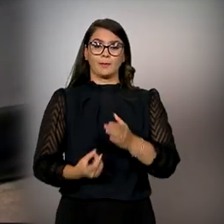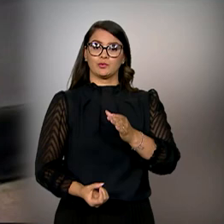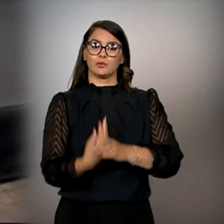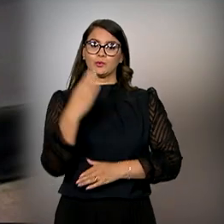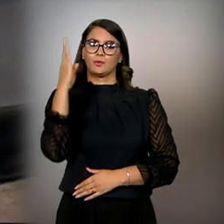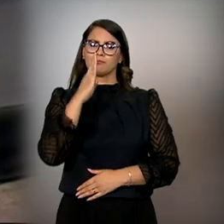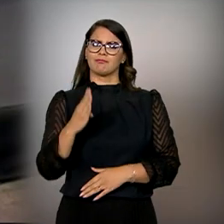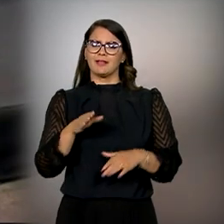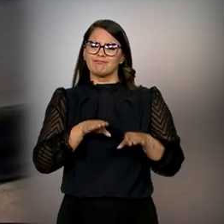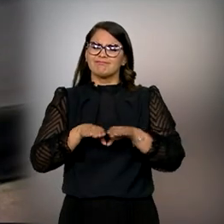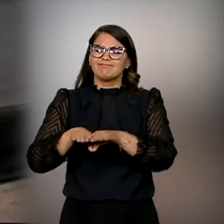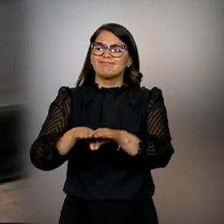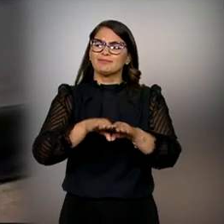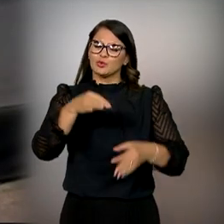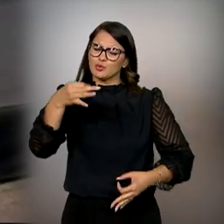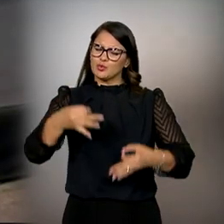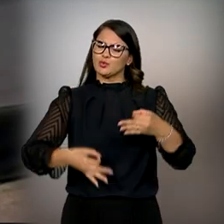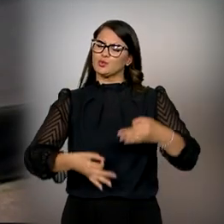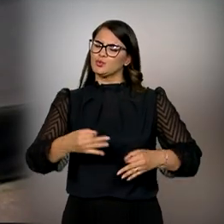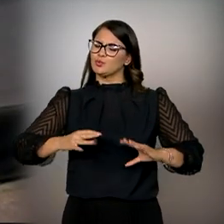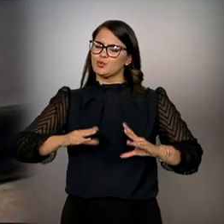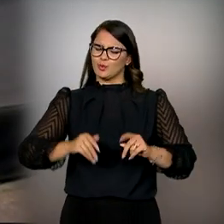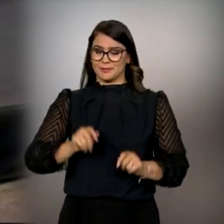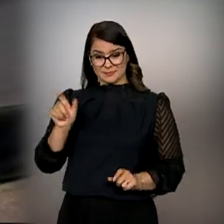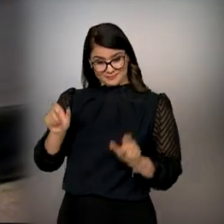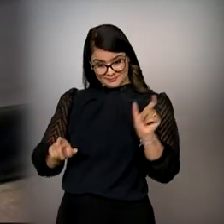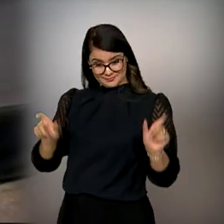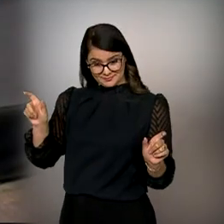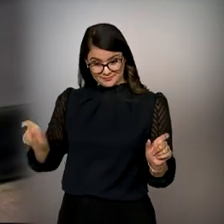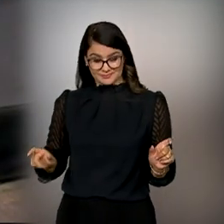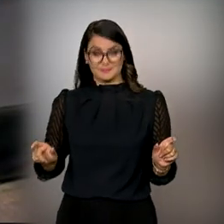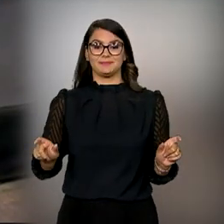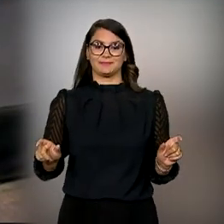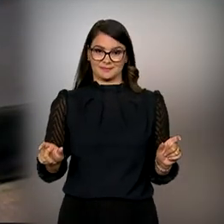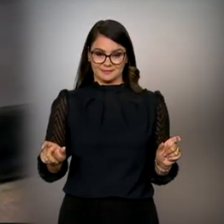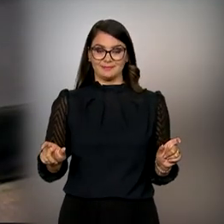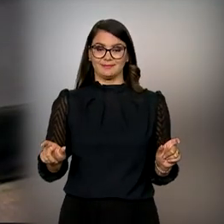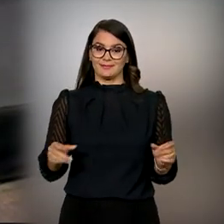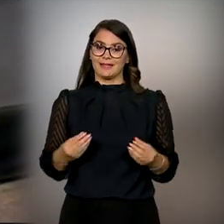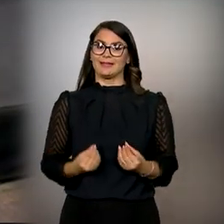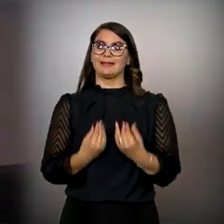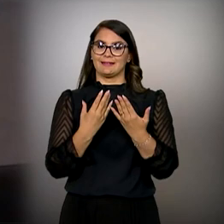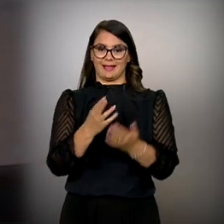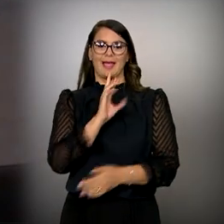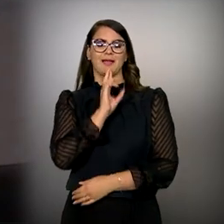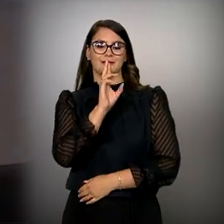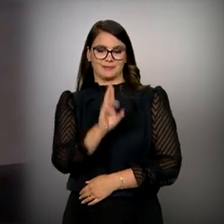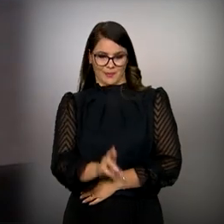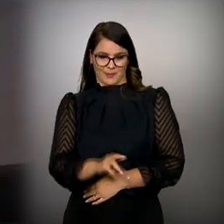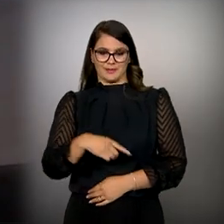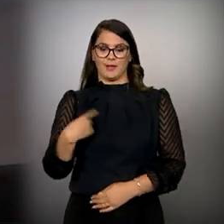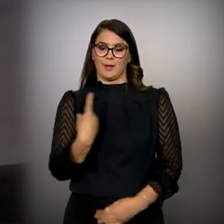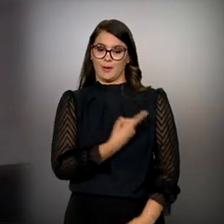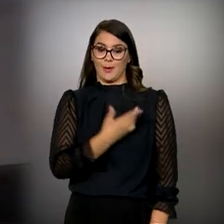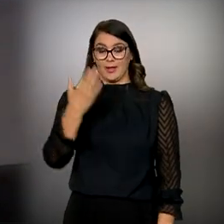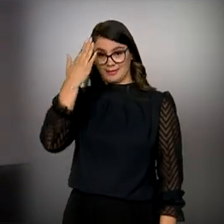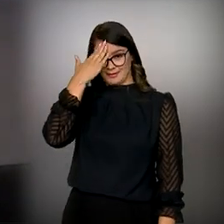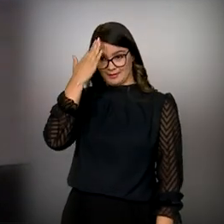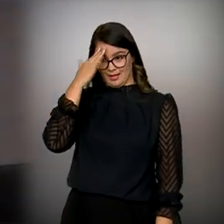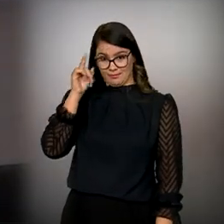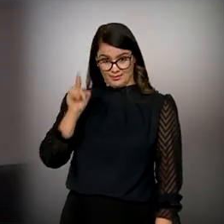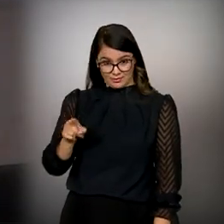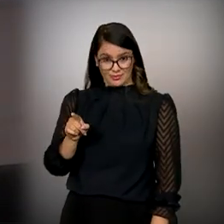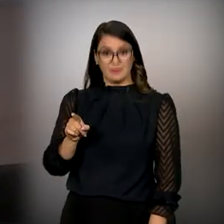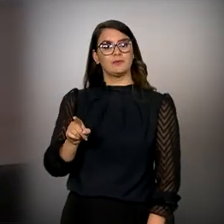país mais justo para todas as brasileiras e brasileiros e ir entregando resultados. Nós sabemos que através dessa